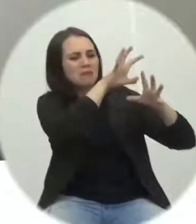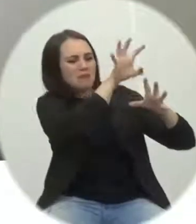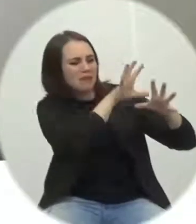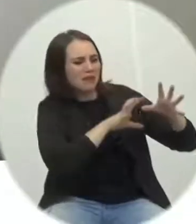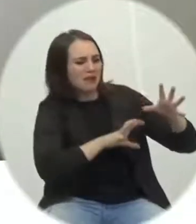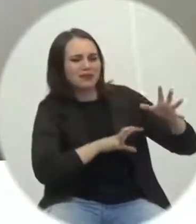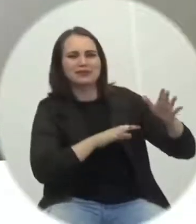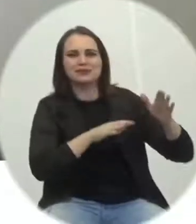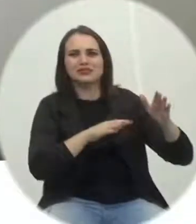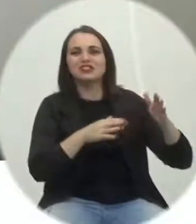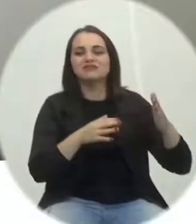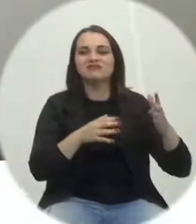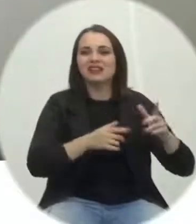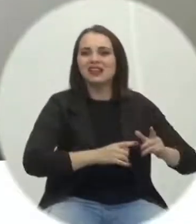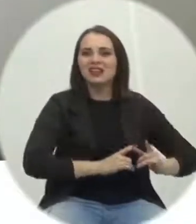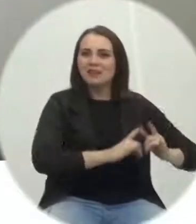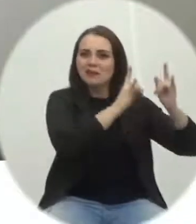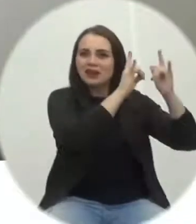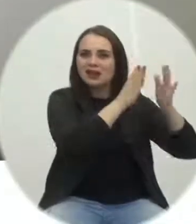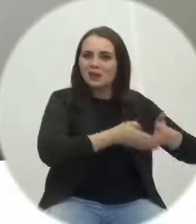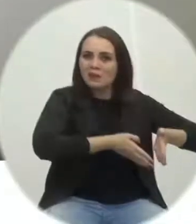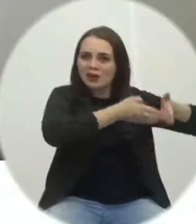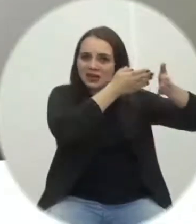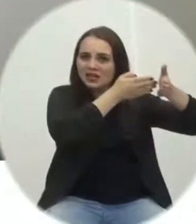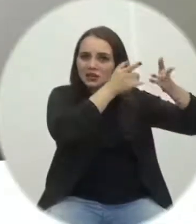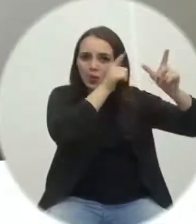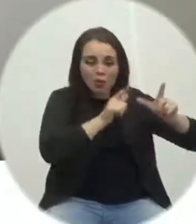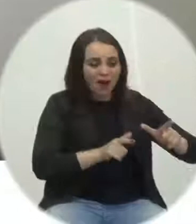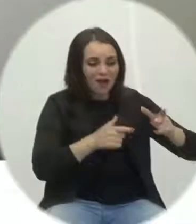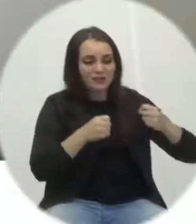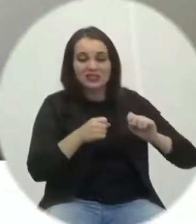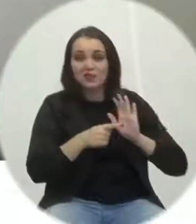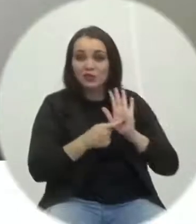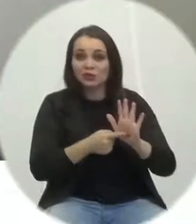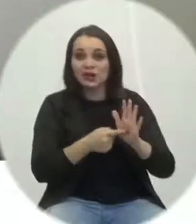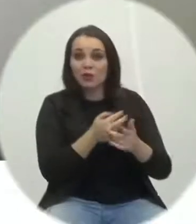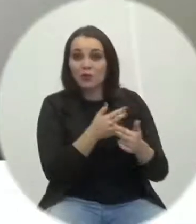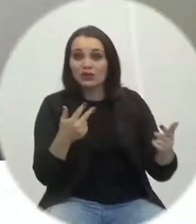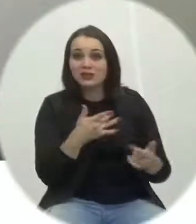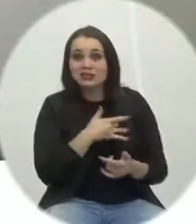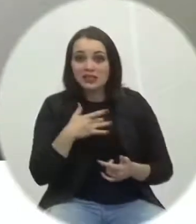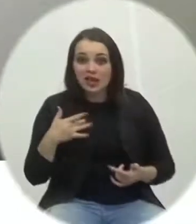um local que deveria transmitir algo saudável, né,